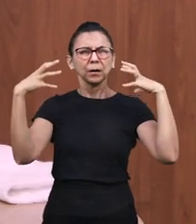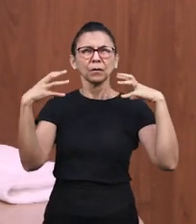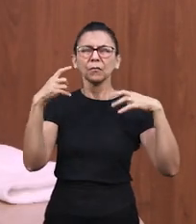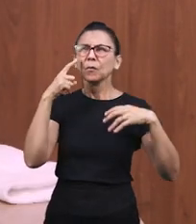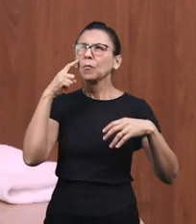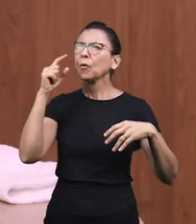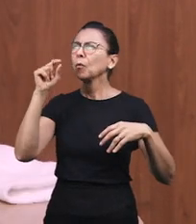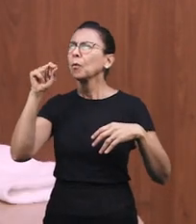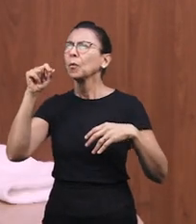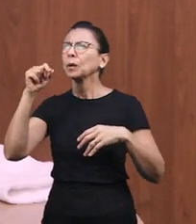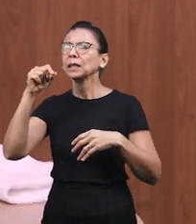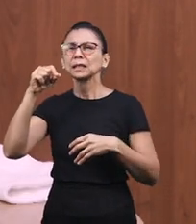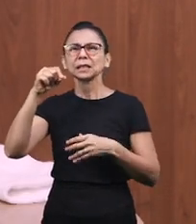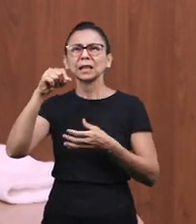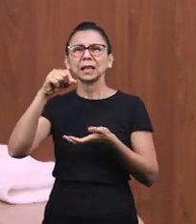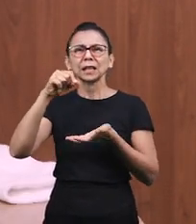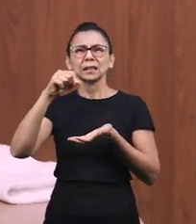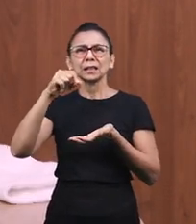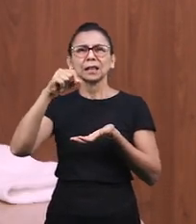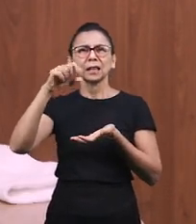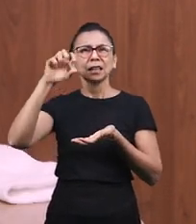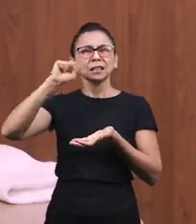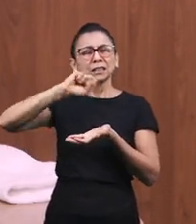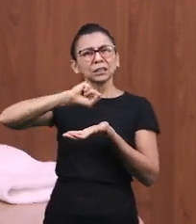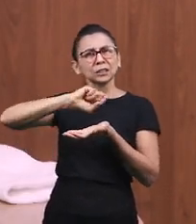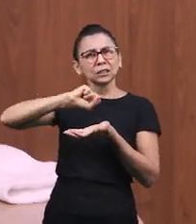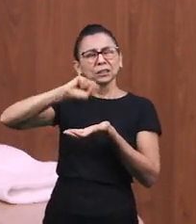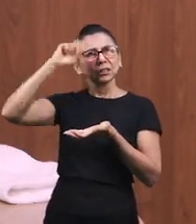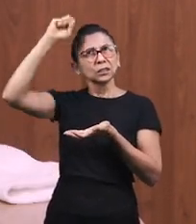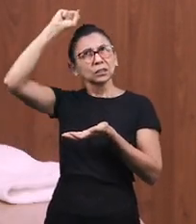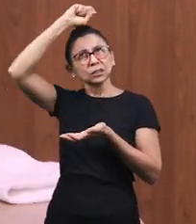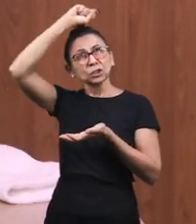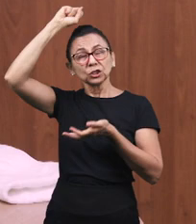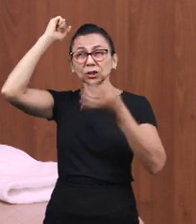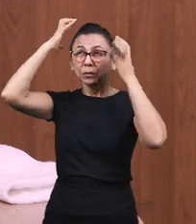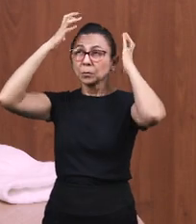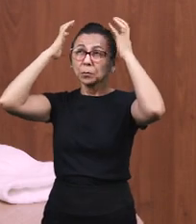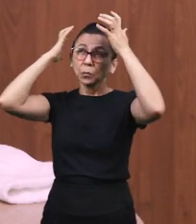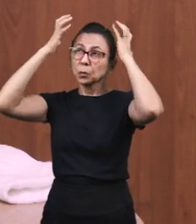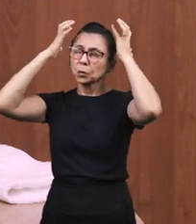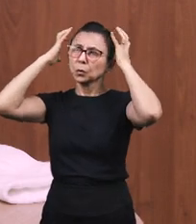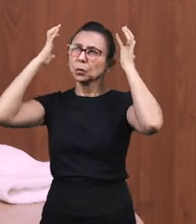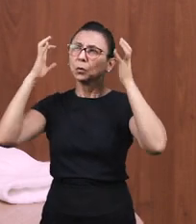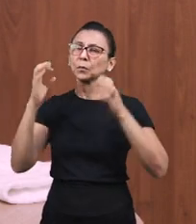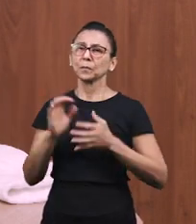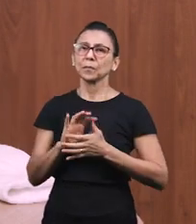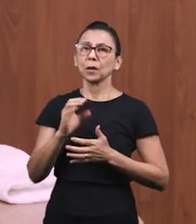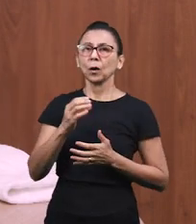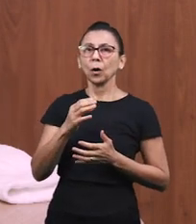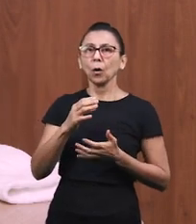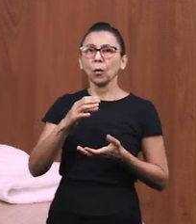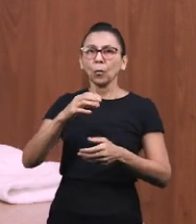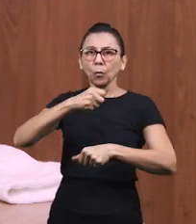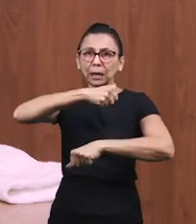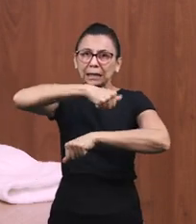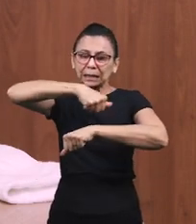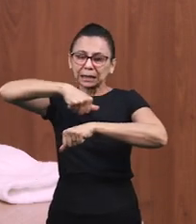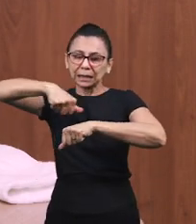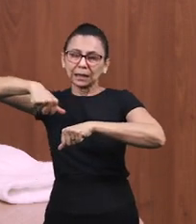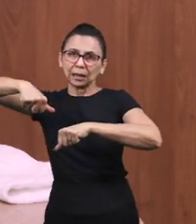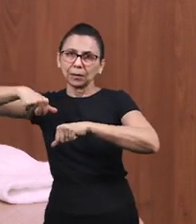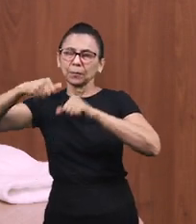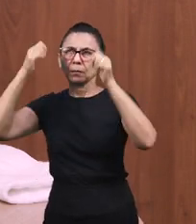identificar o shampoo e o condicionador. Nós podemos, então, uma dica é usar vidros como estes. Ele evita o